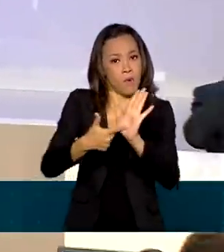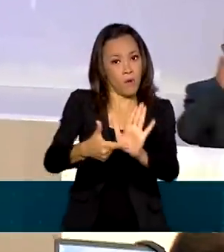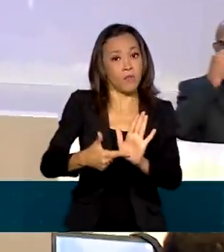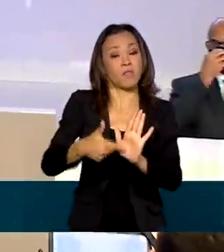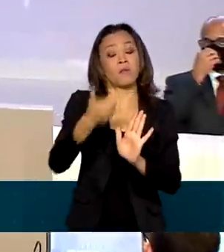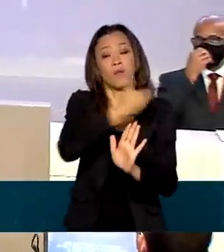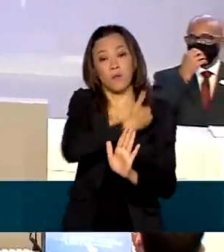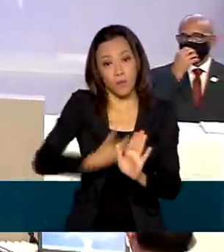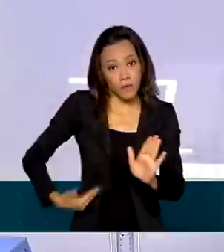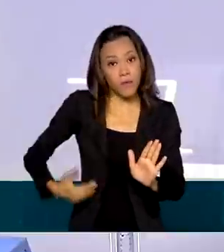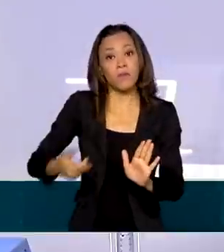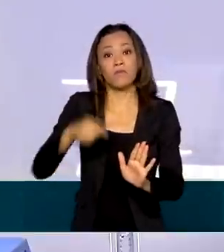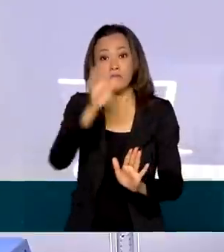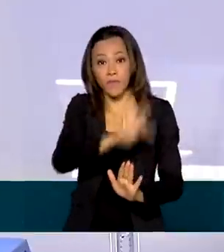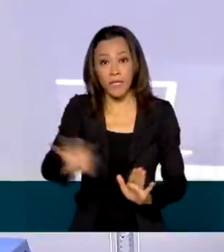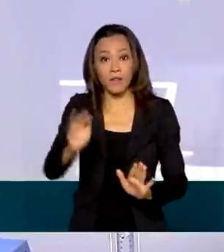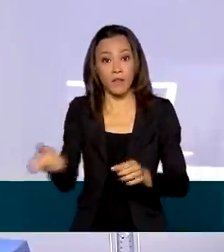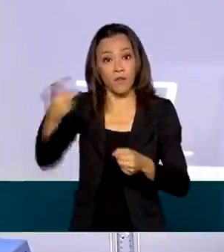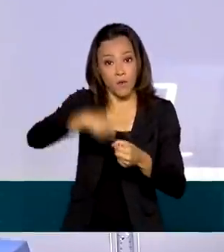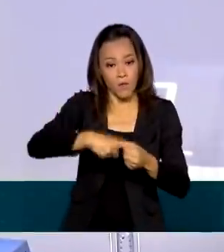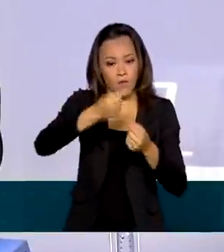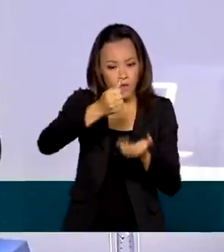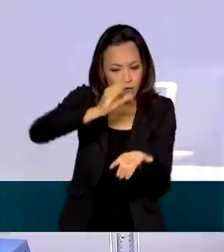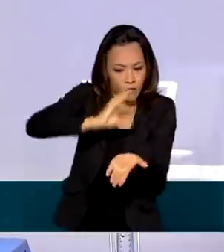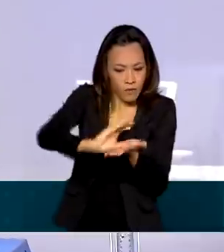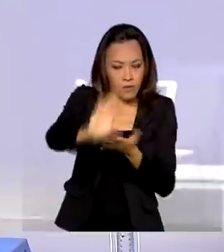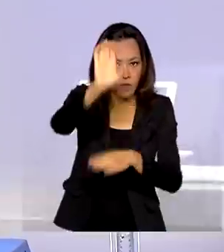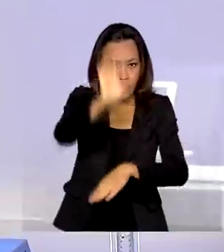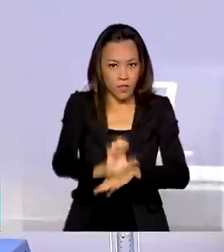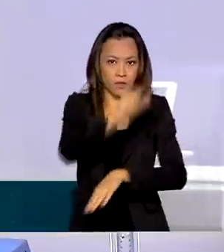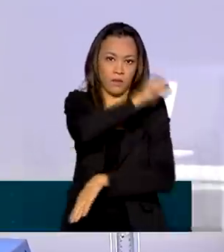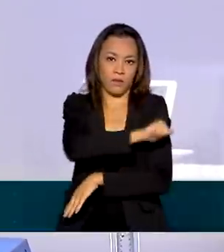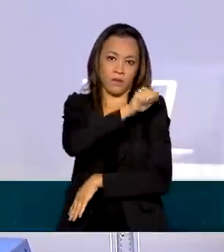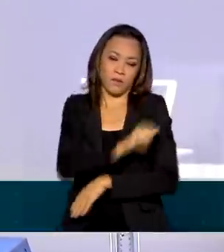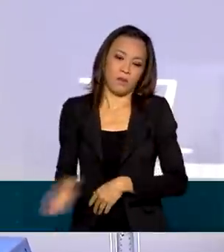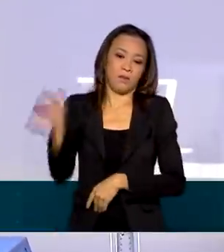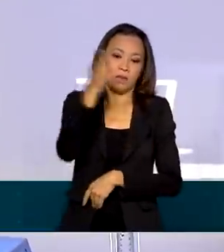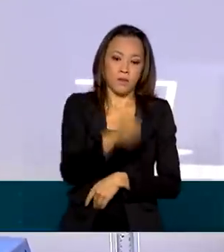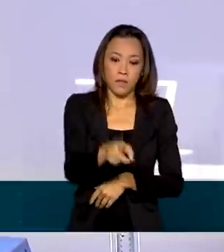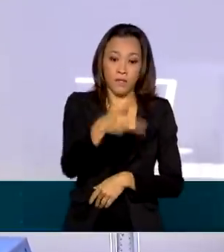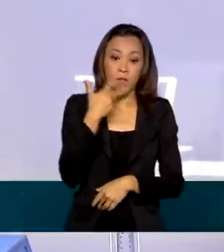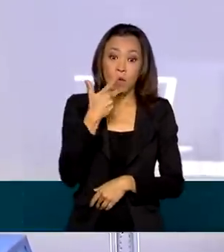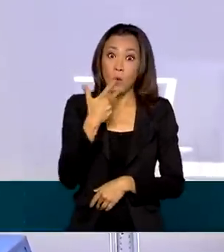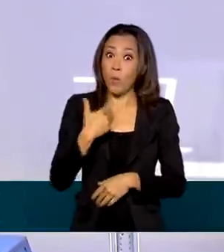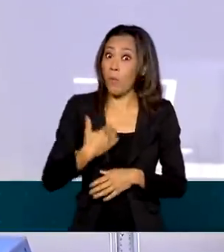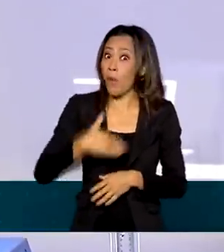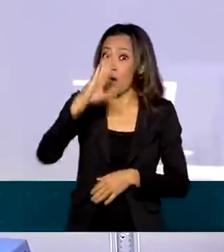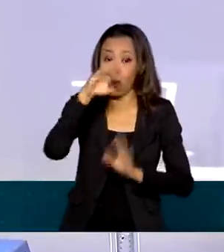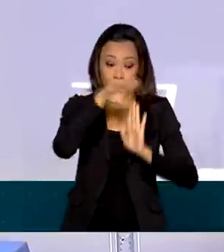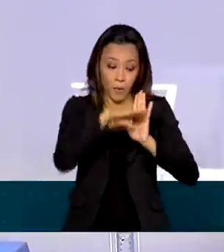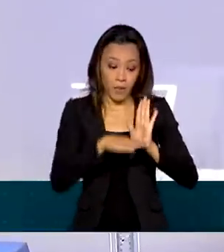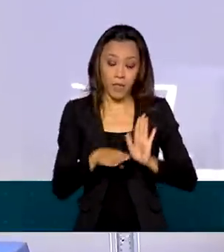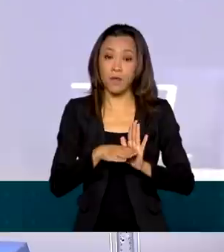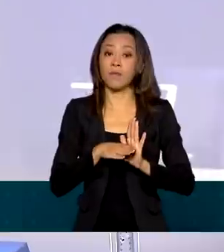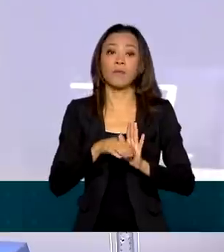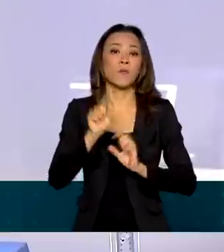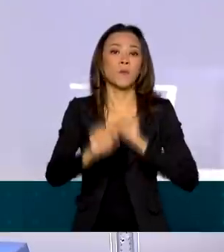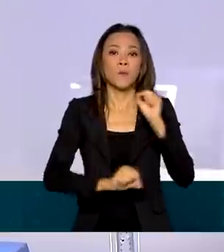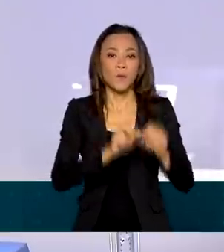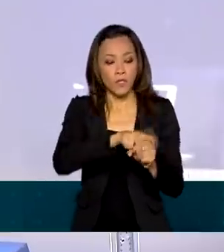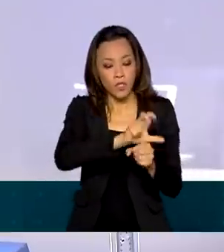investimentos no estado do Rio. Projeto que é ao mesmo tempo o maior programa de saneamento, o maior programa